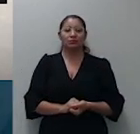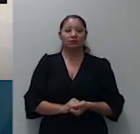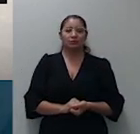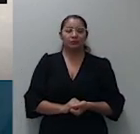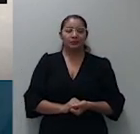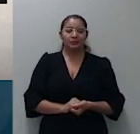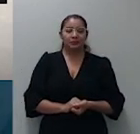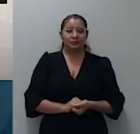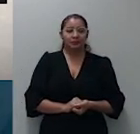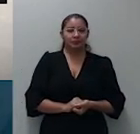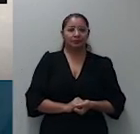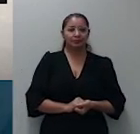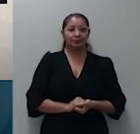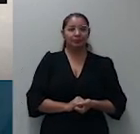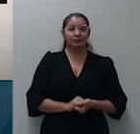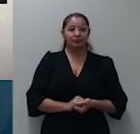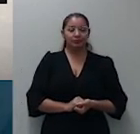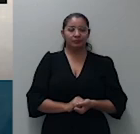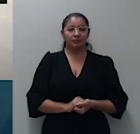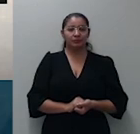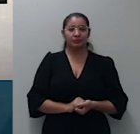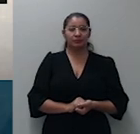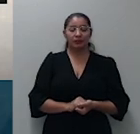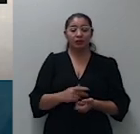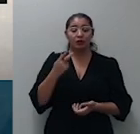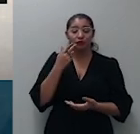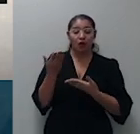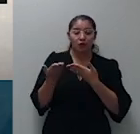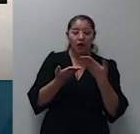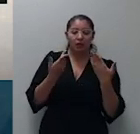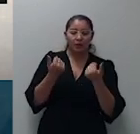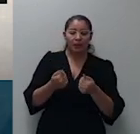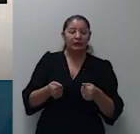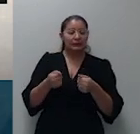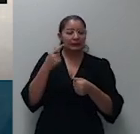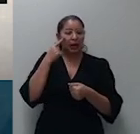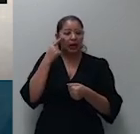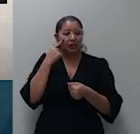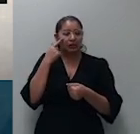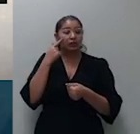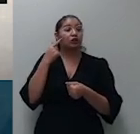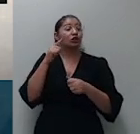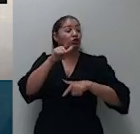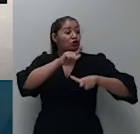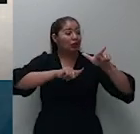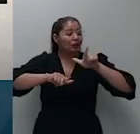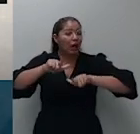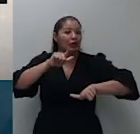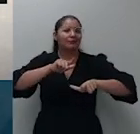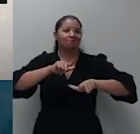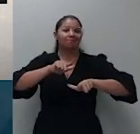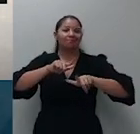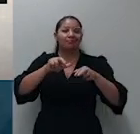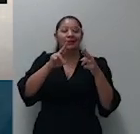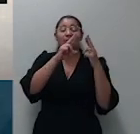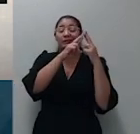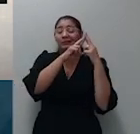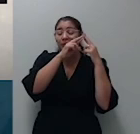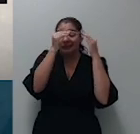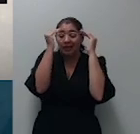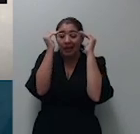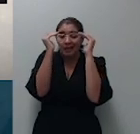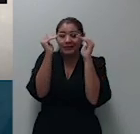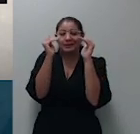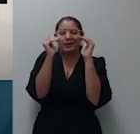questão que envolve o titular de serventia cartorária diga a respeito mais precisamente ao